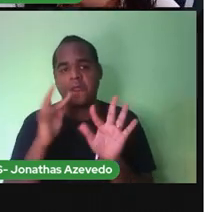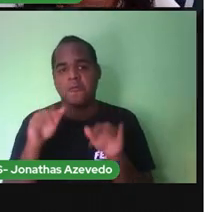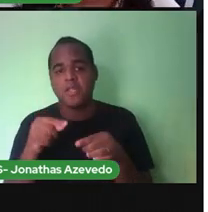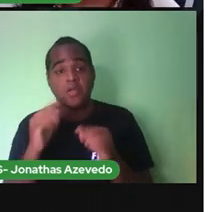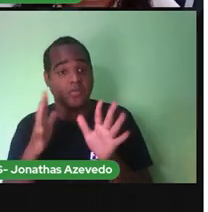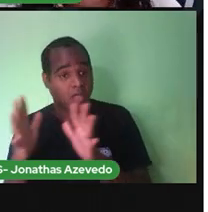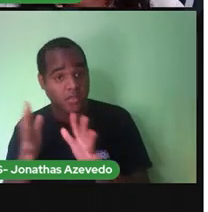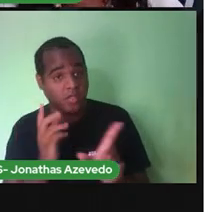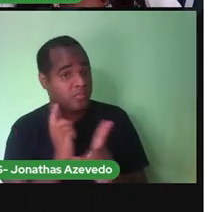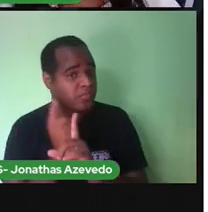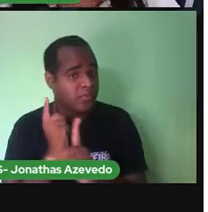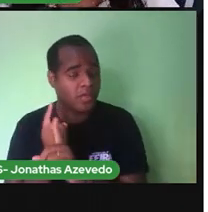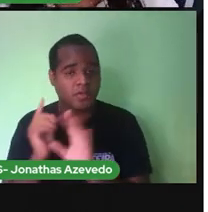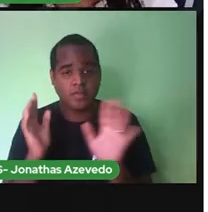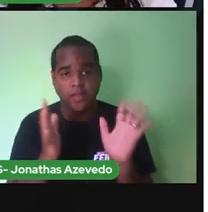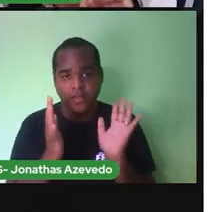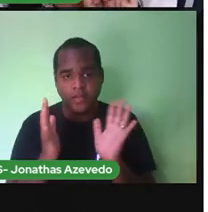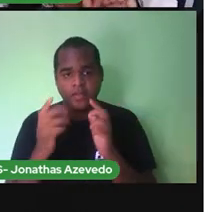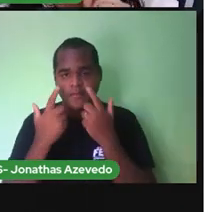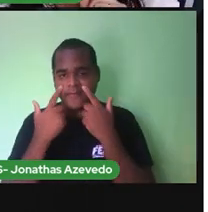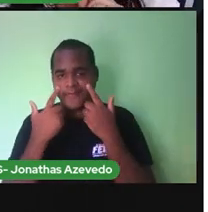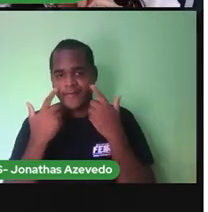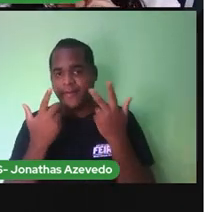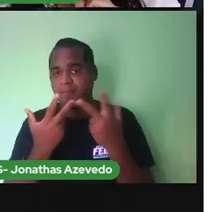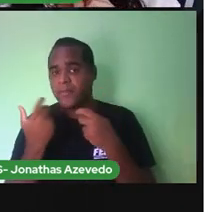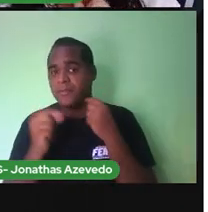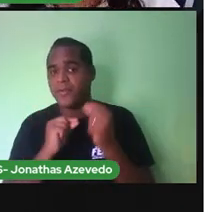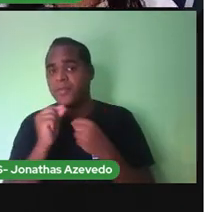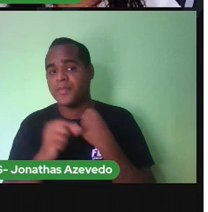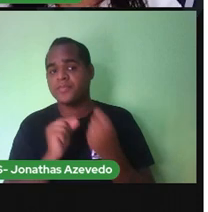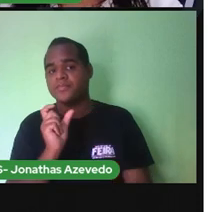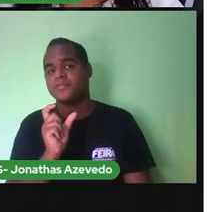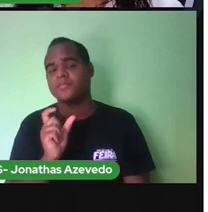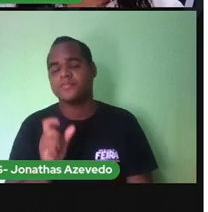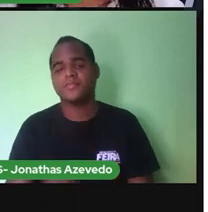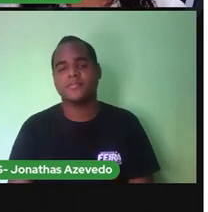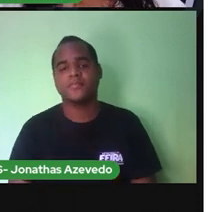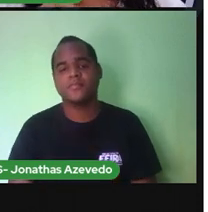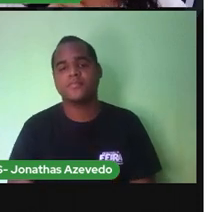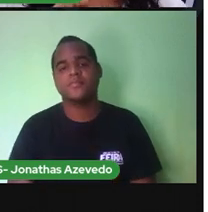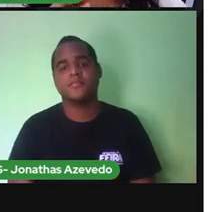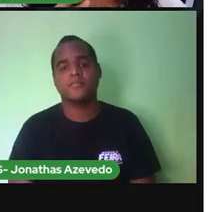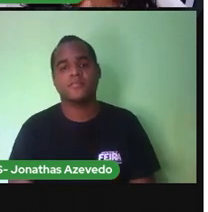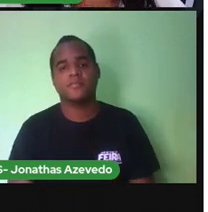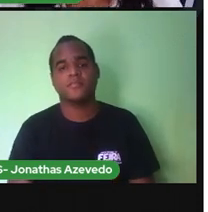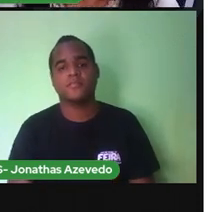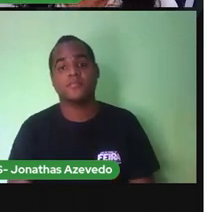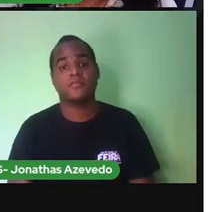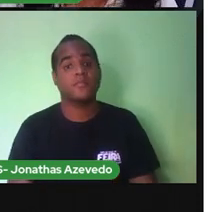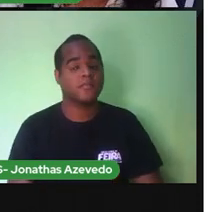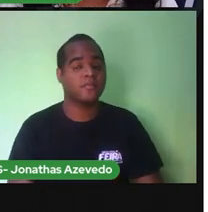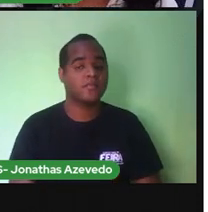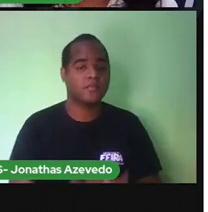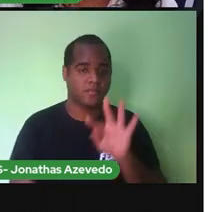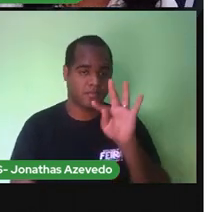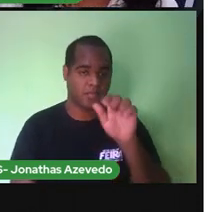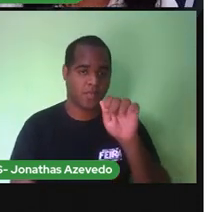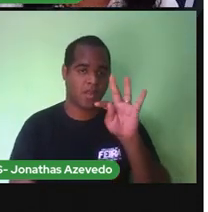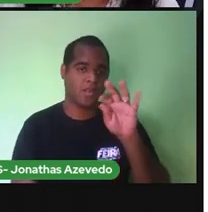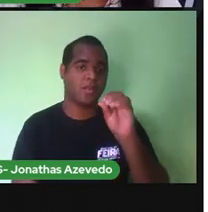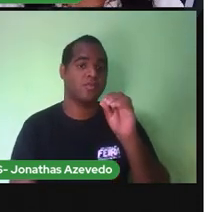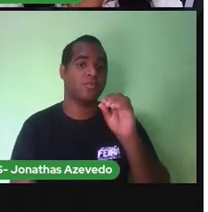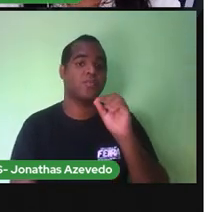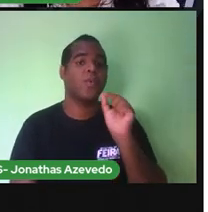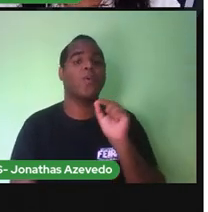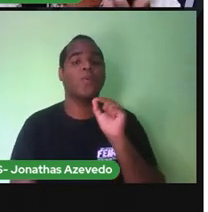Achou a palavrinha? Vamos ver qual é a primeira palavra? A palavra Tato Vocês sabem o que é